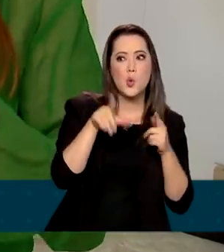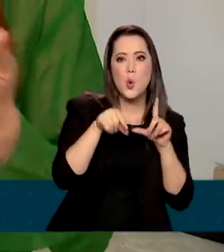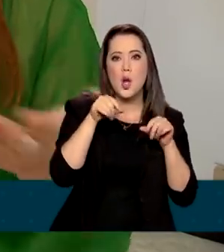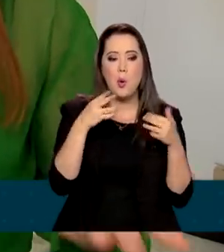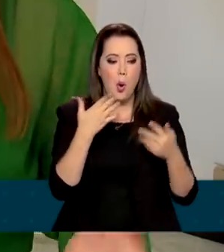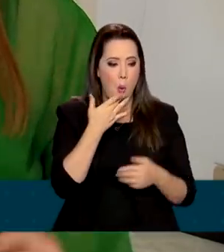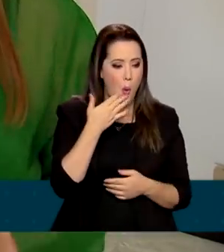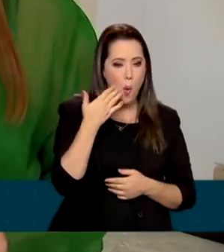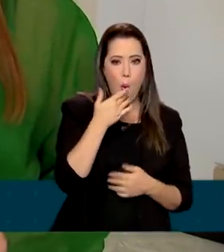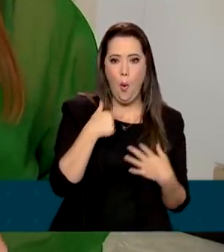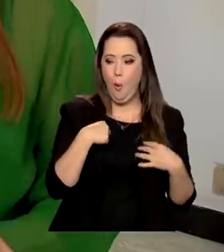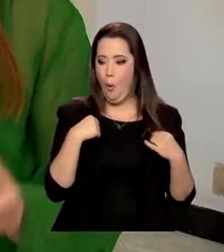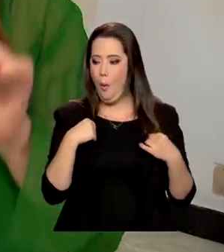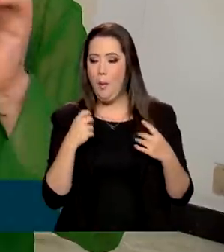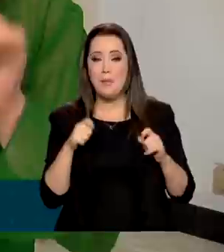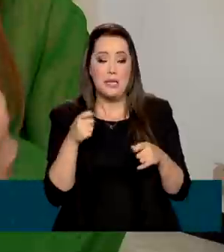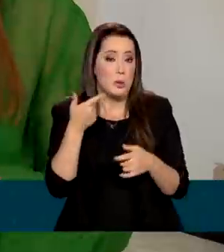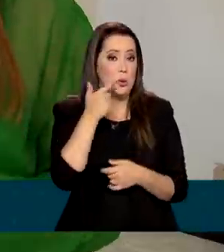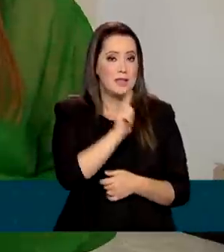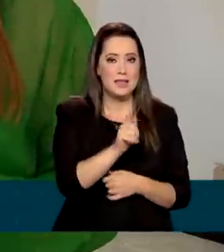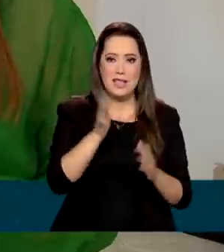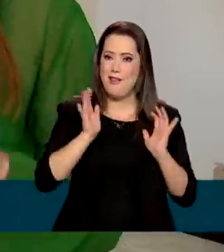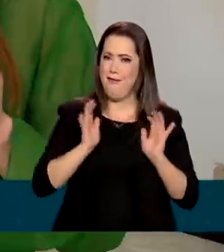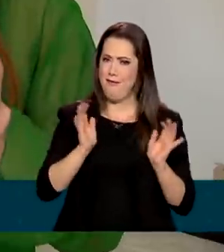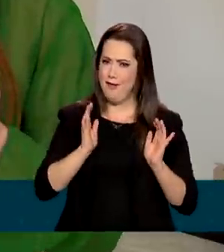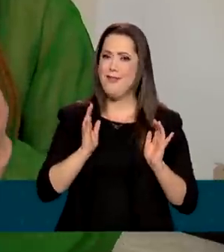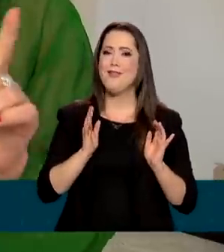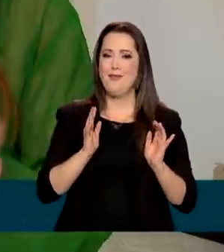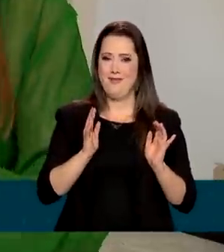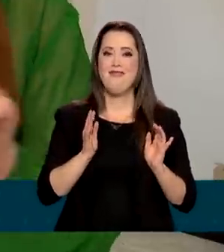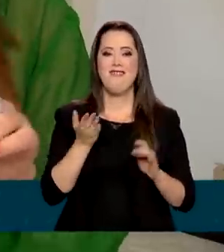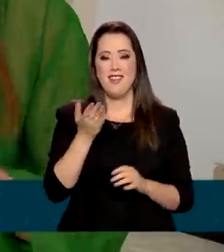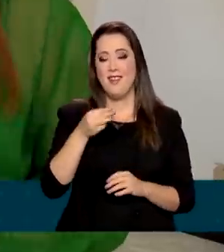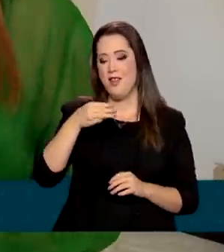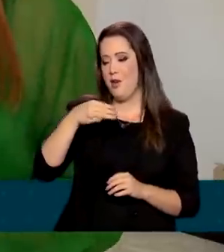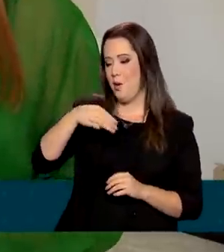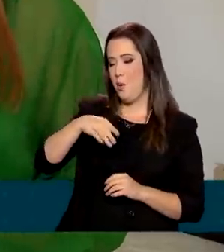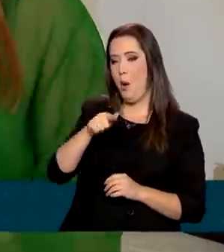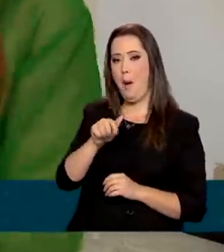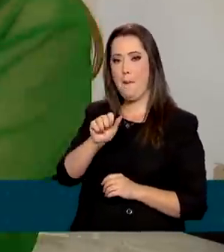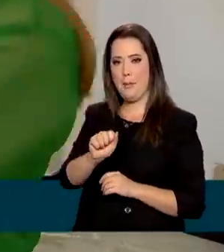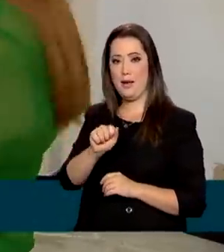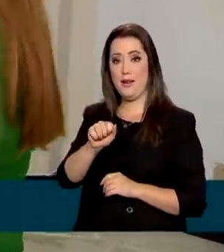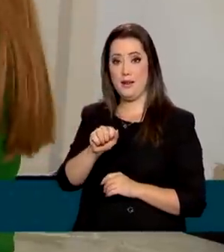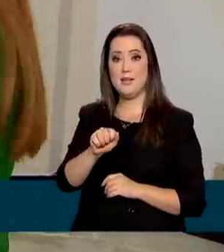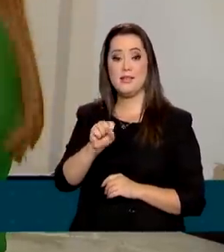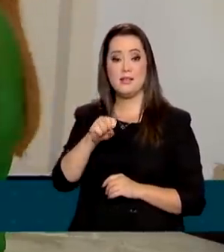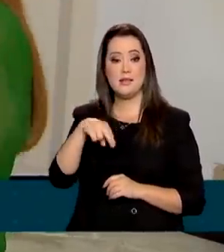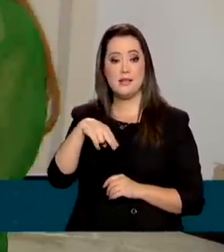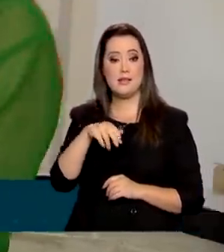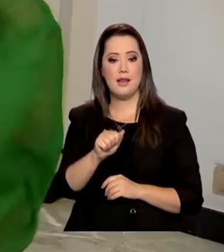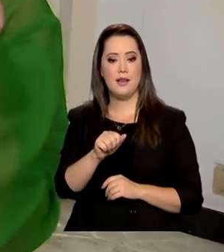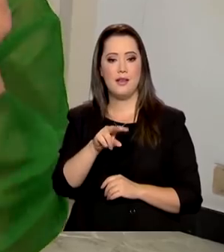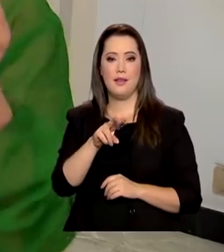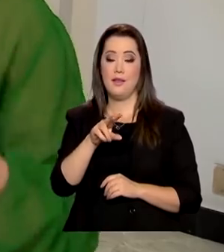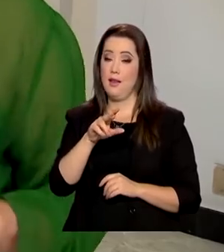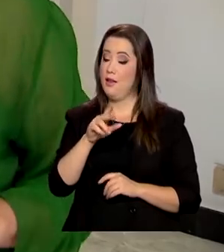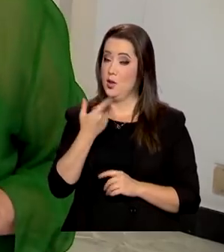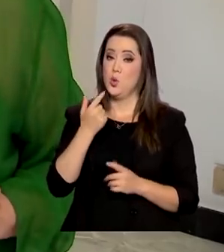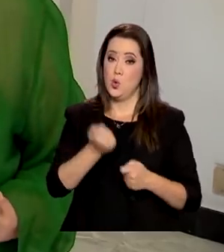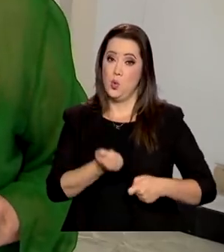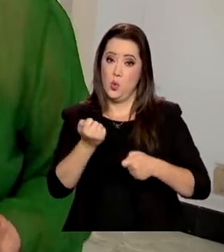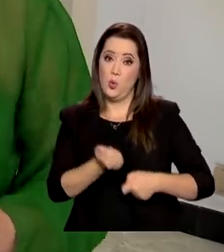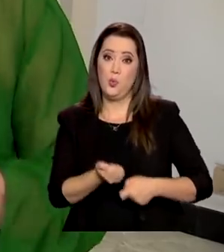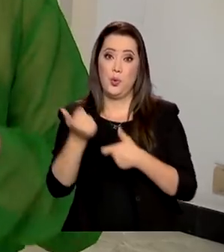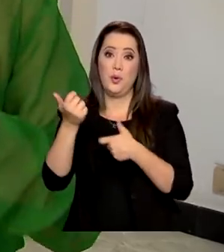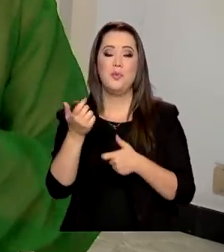de ser uma nova milionária da Mega Sena da Virada, aquela que não acumula. A minha sorte já está lançada.